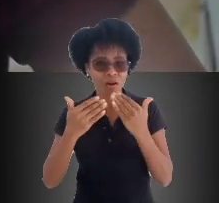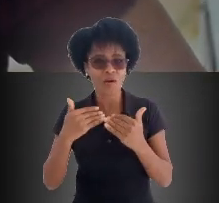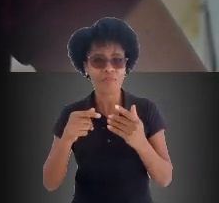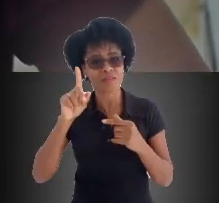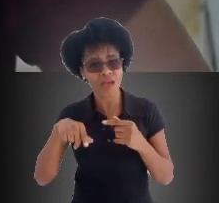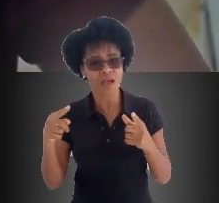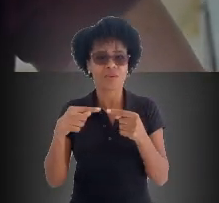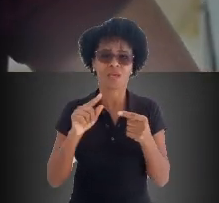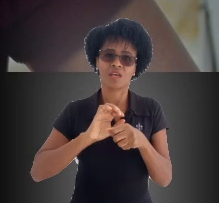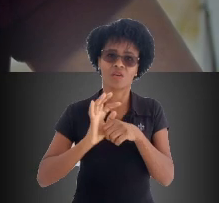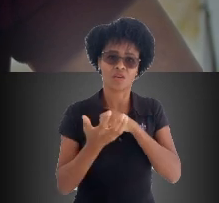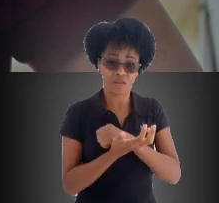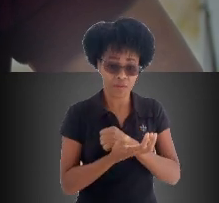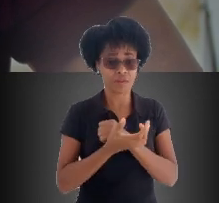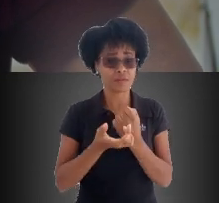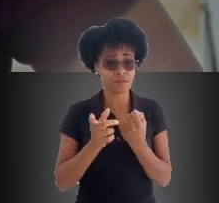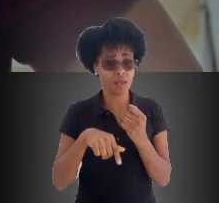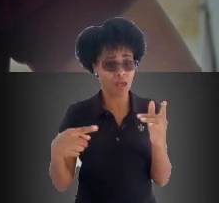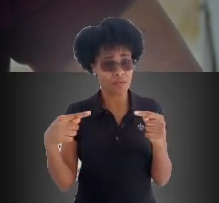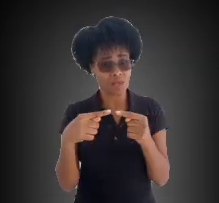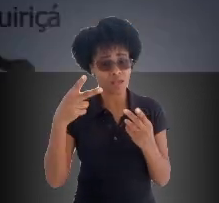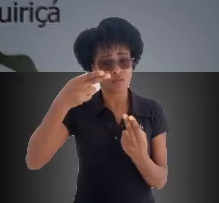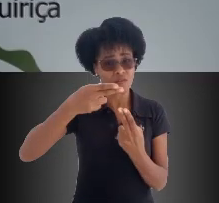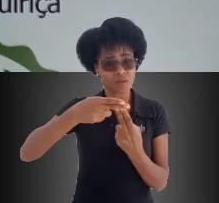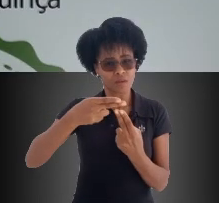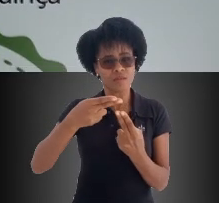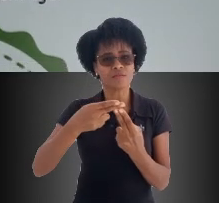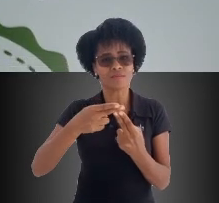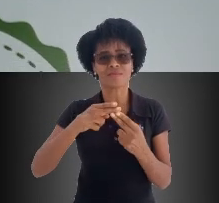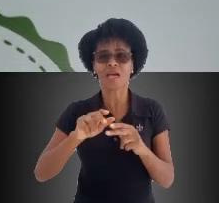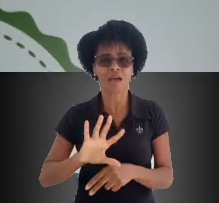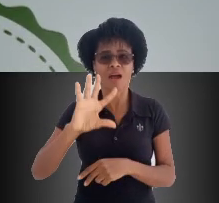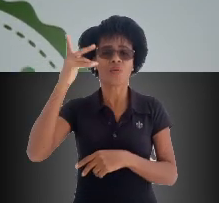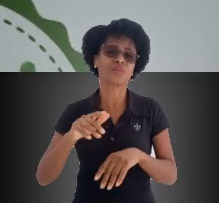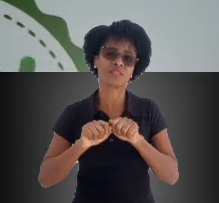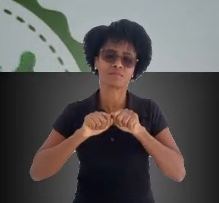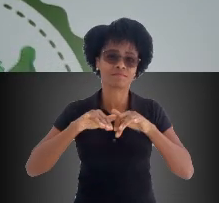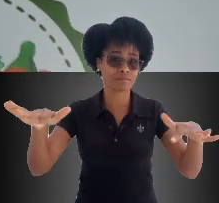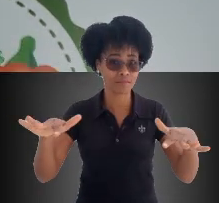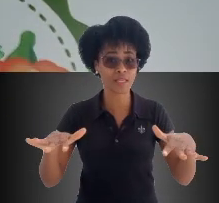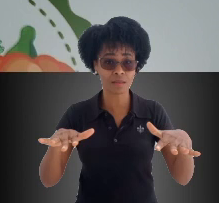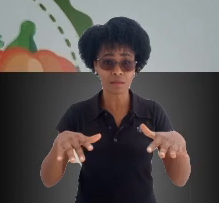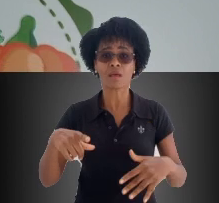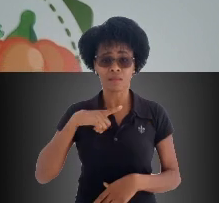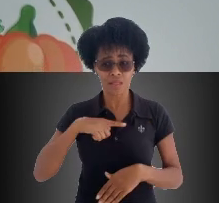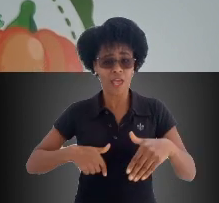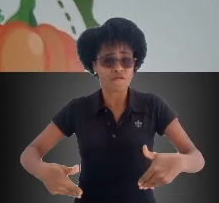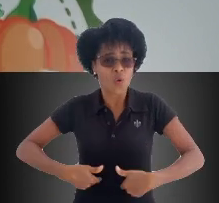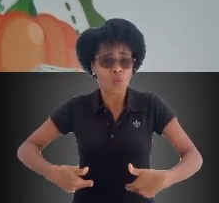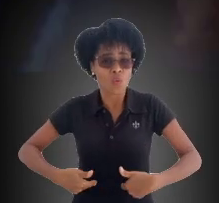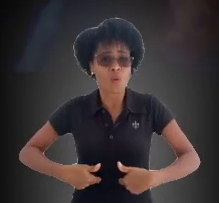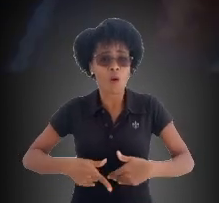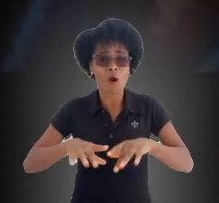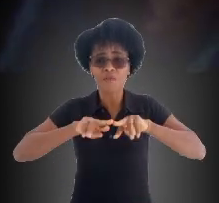concebido no âmbito do Grupo de Pesquisa em Questões Agrárias do IFBAiano. E aí, na conjuntura da pandemia, diante da situação de fome que está se